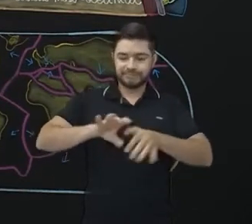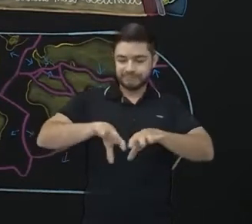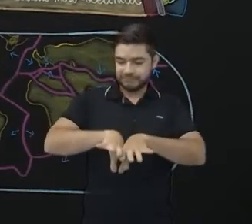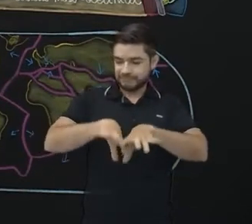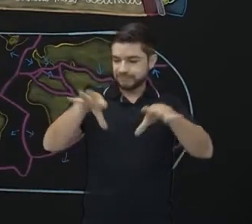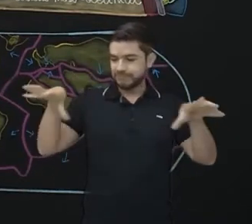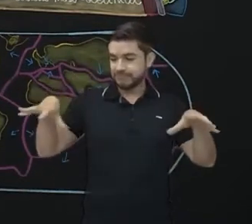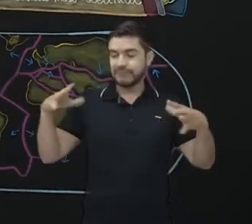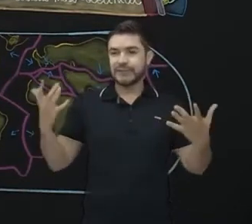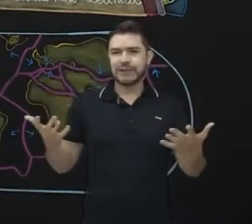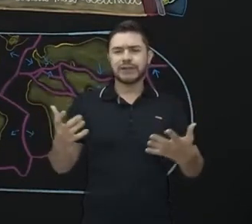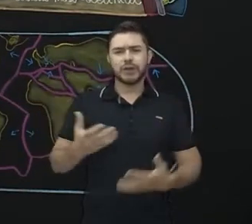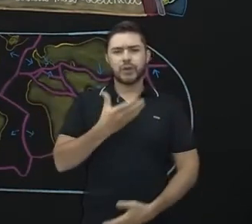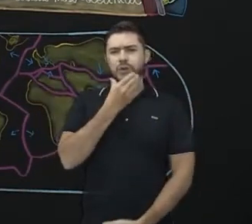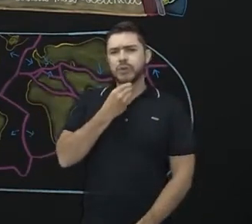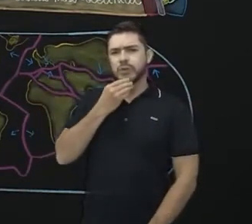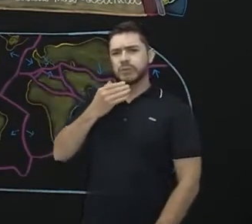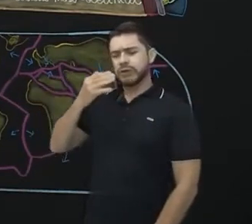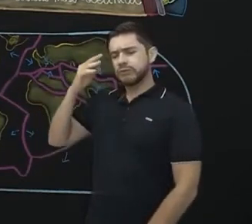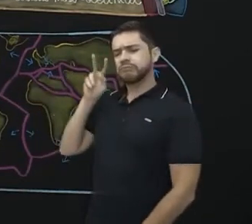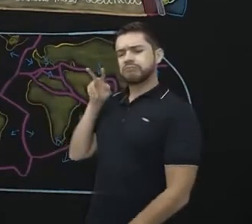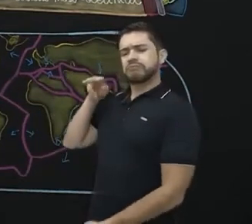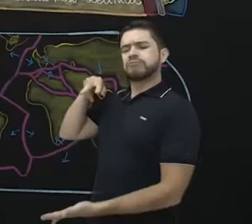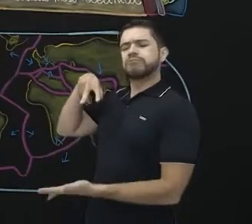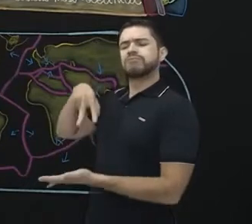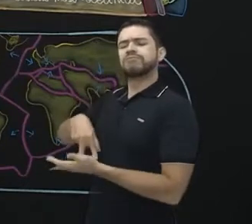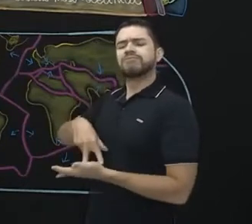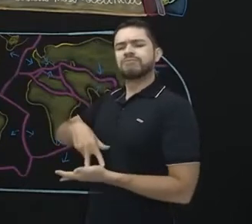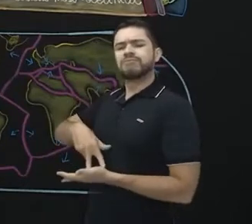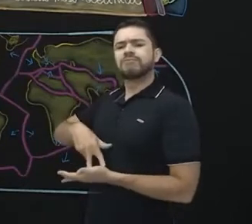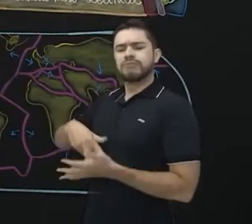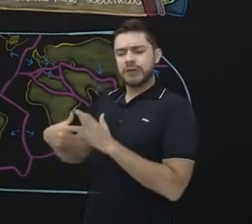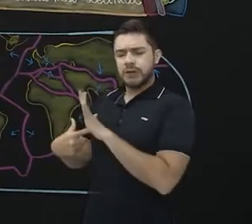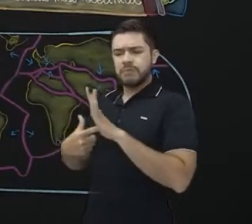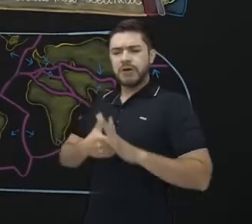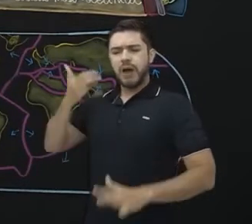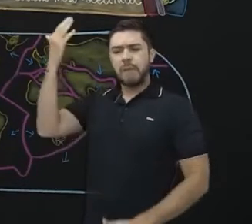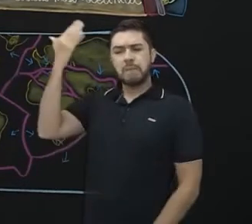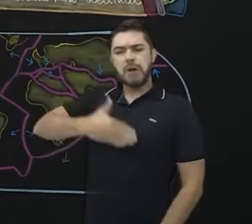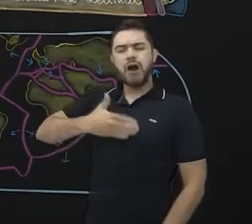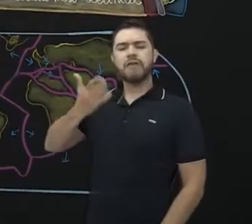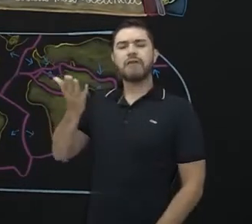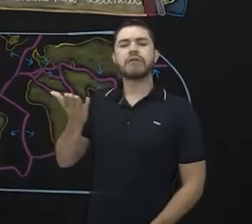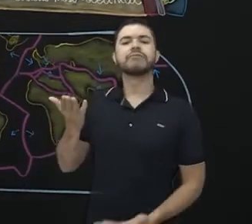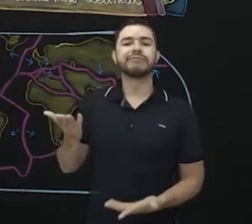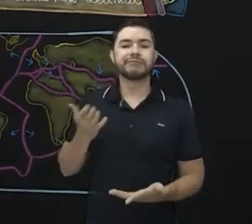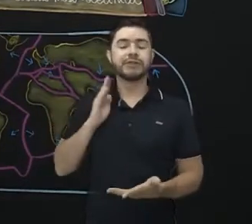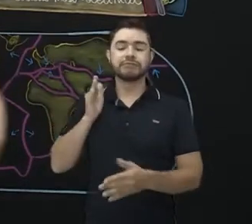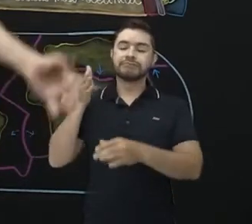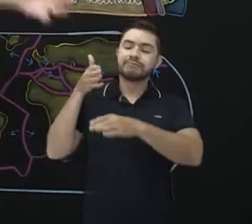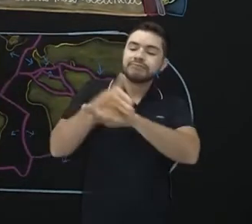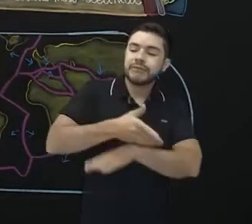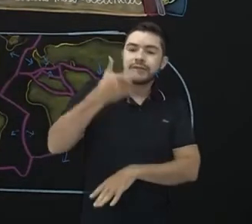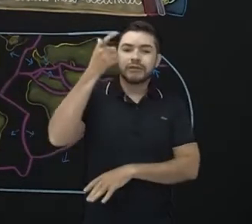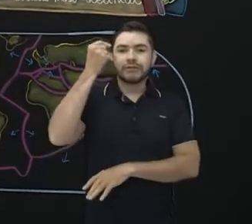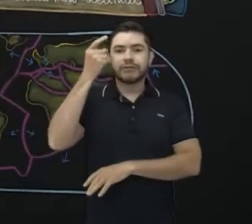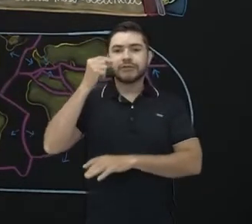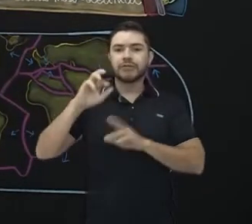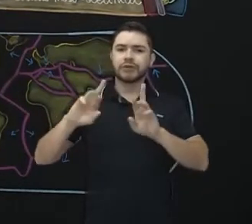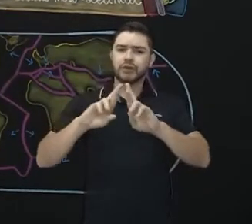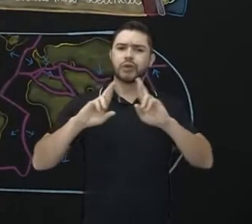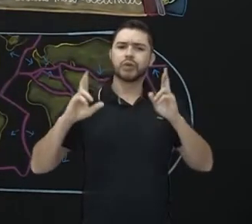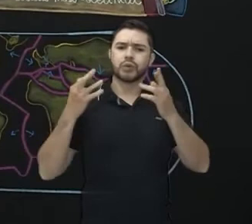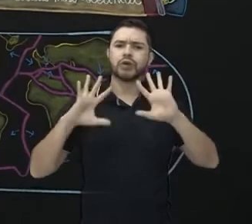E ele estava lá, disposto a mostrar para todo mundo o que isso de fato aconteceu. Chega então Alfredo Wegener na faculdade, reúne toda